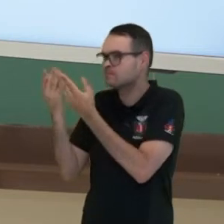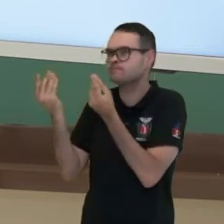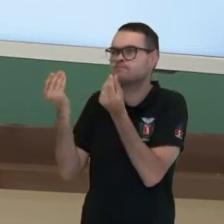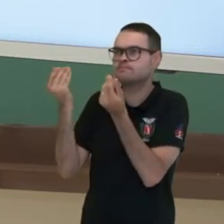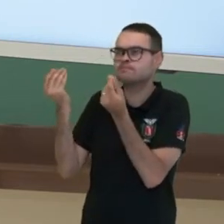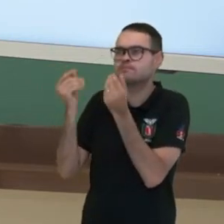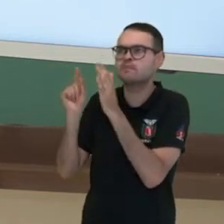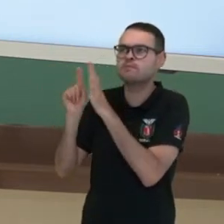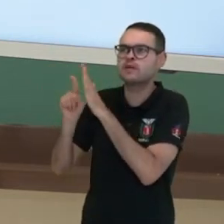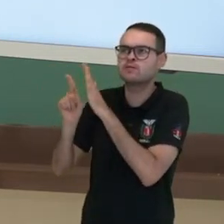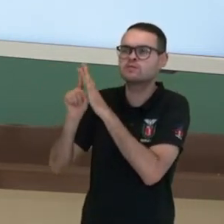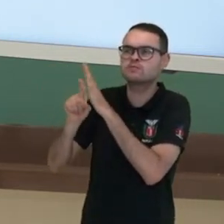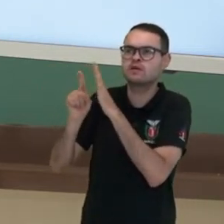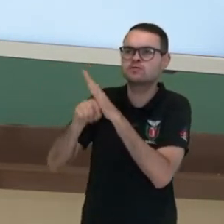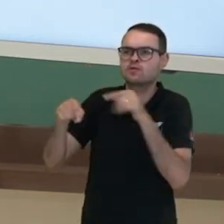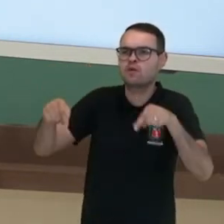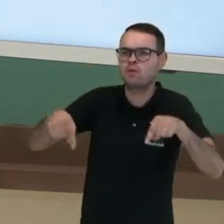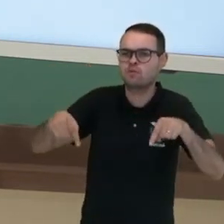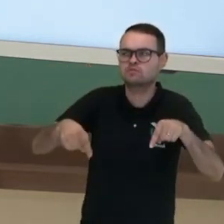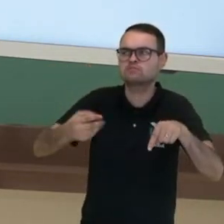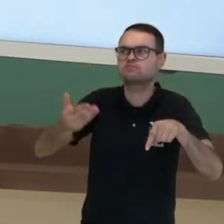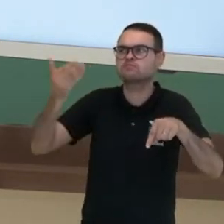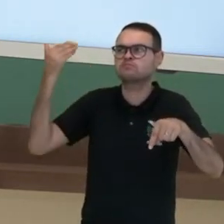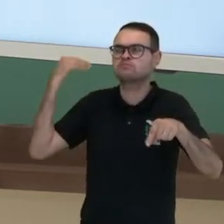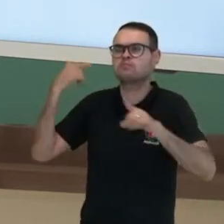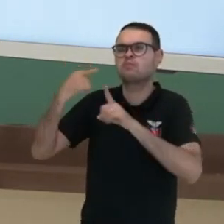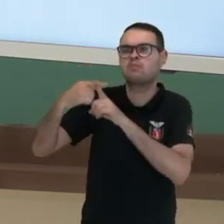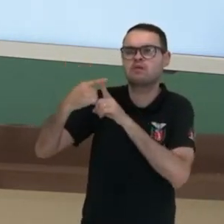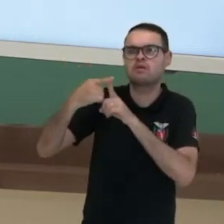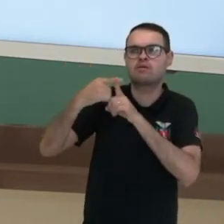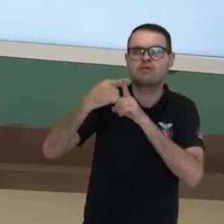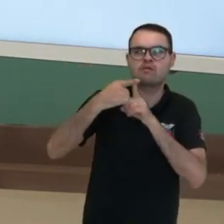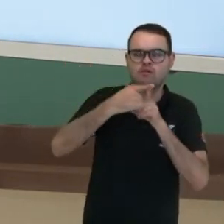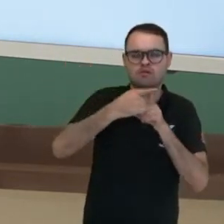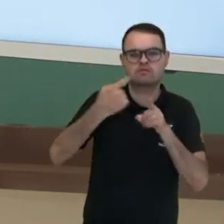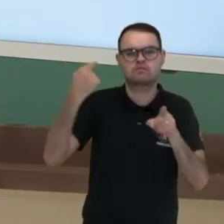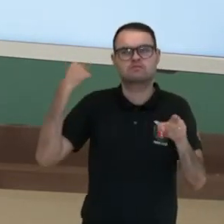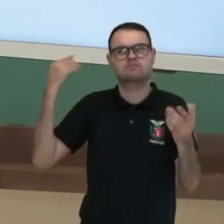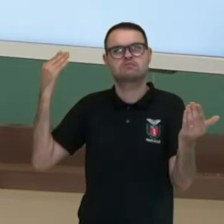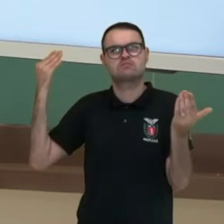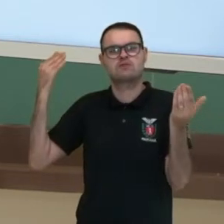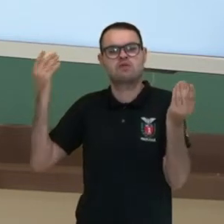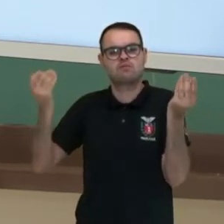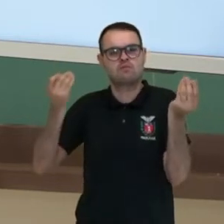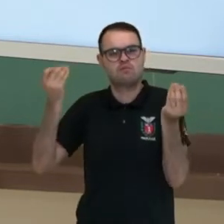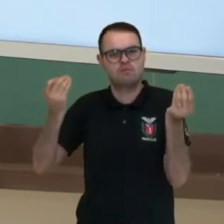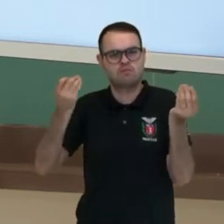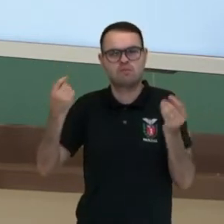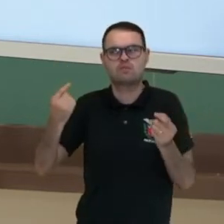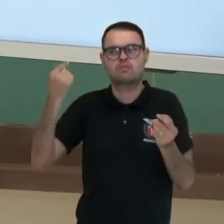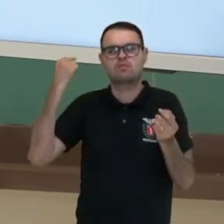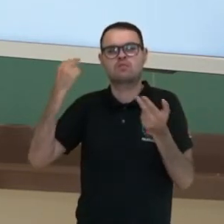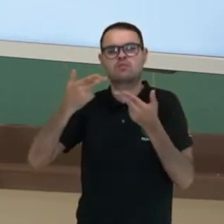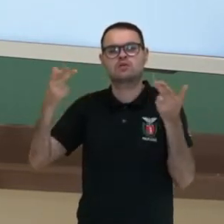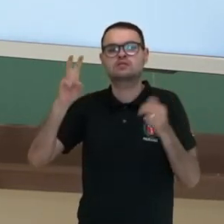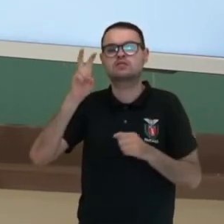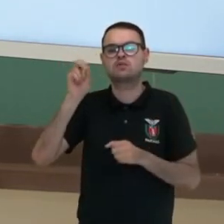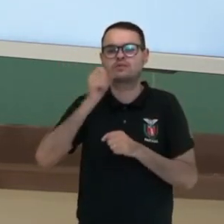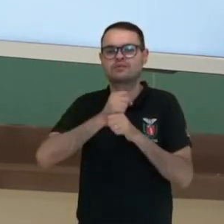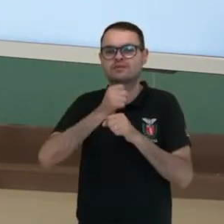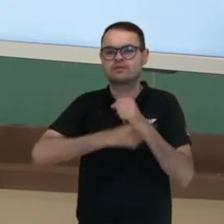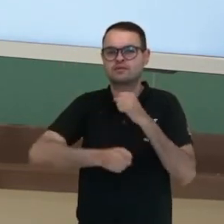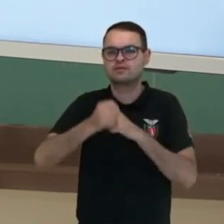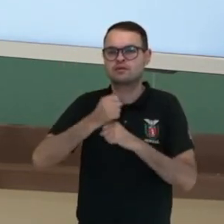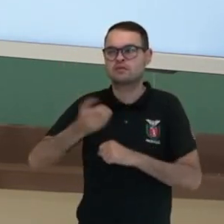surgem no presente. Quando a gente faz essa reflexão de como era algo há 50 anos atrás,